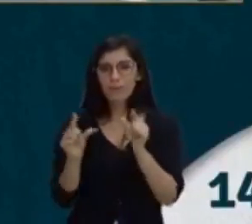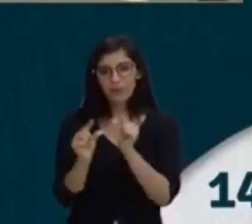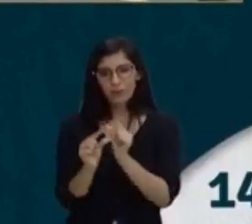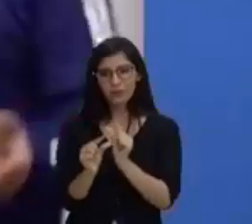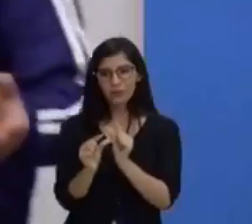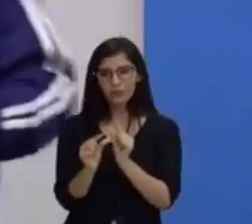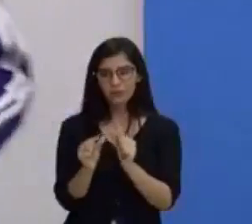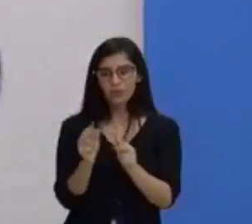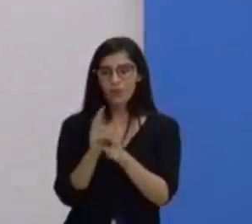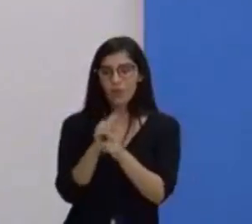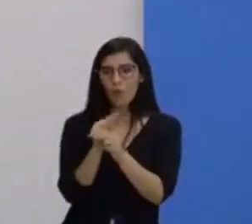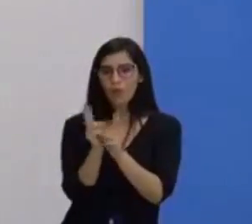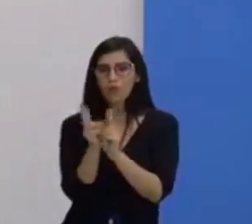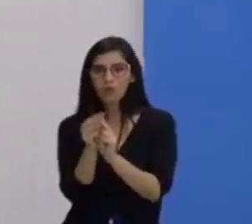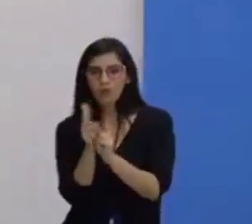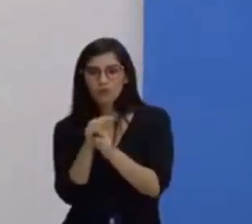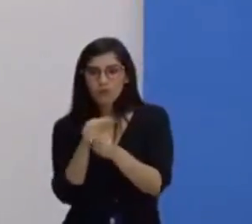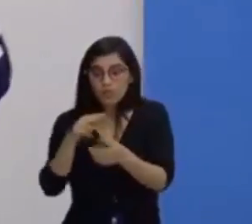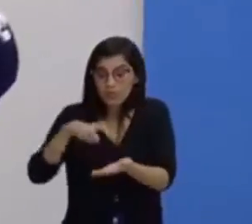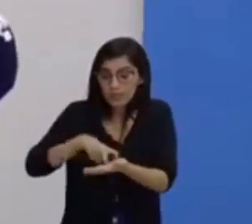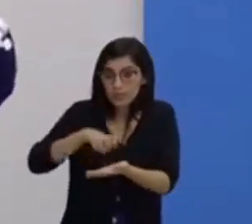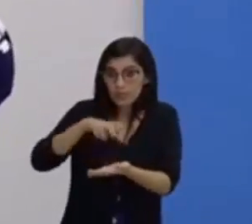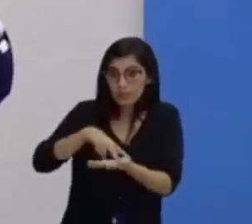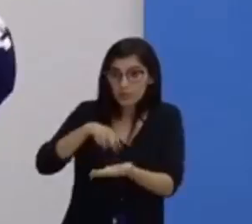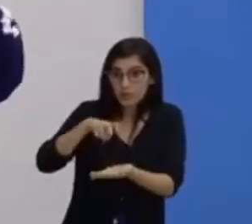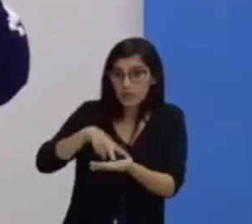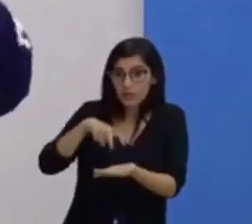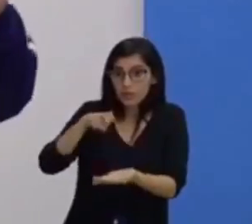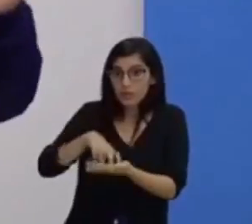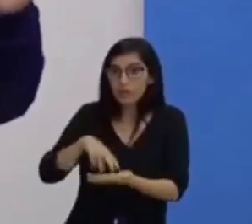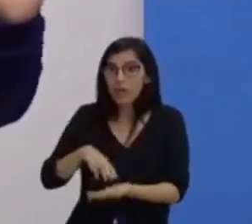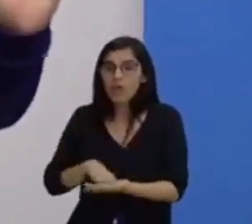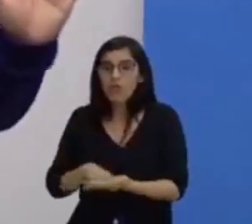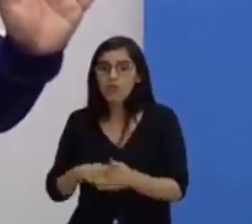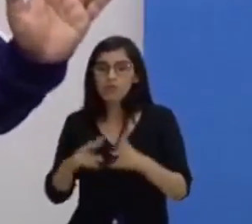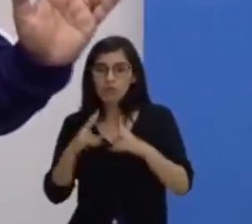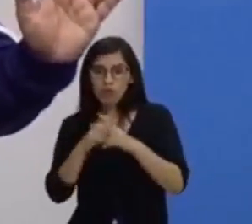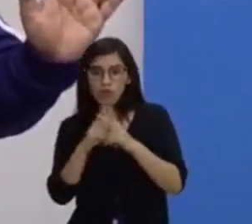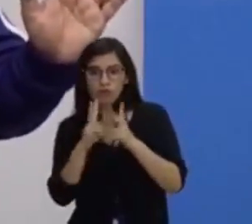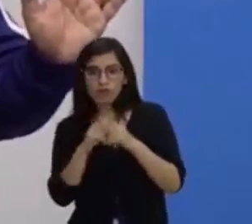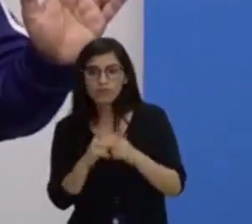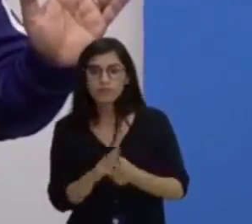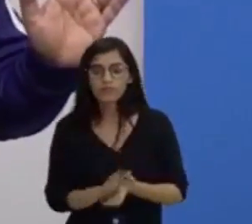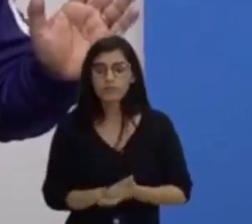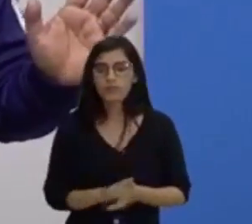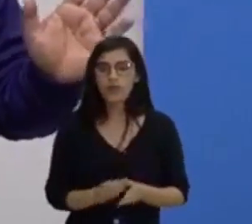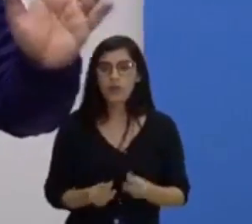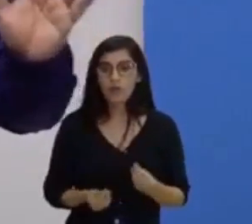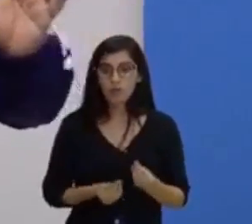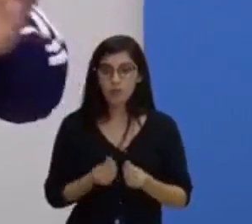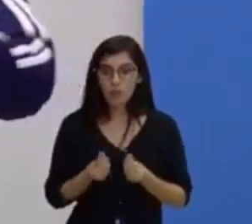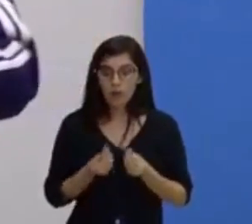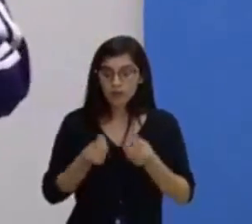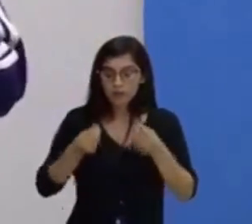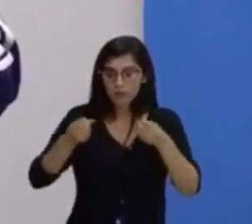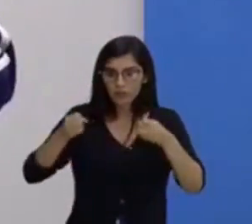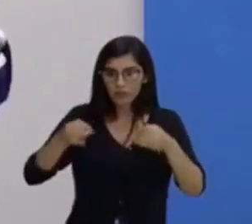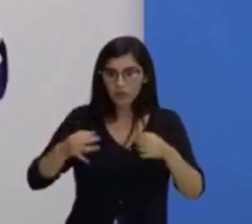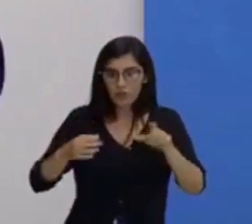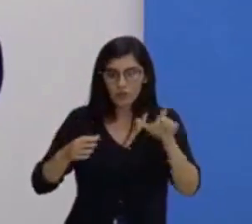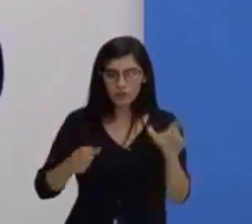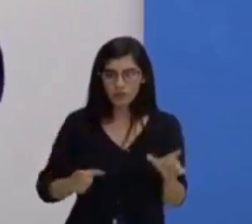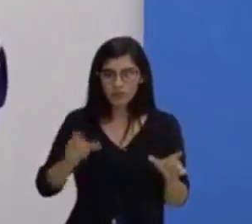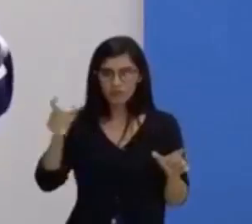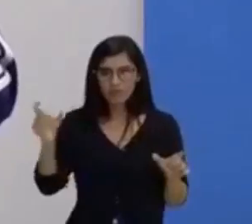A gente pode citar outras com toda certeza, mas o clássico, como a gente falou da resistência aeróbica e falamos de